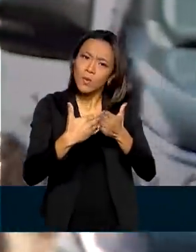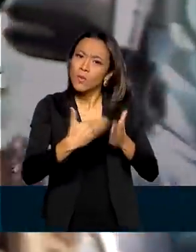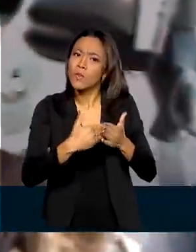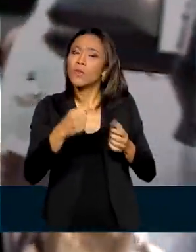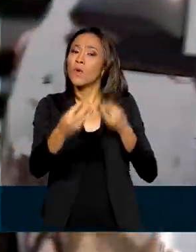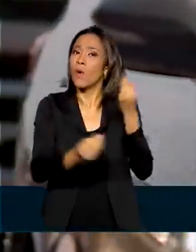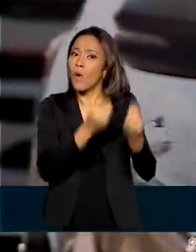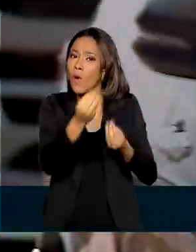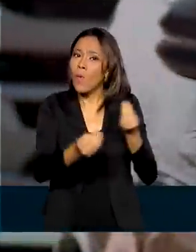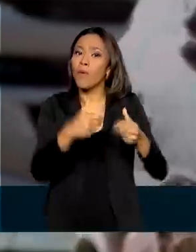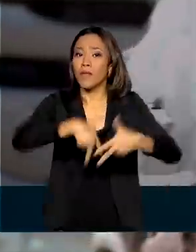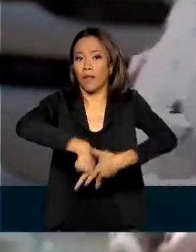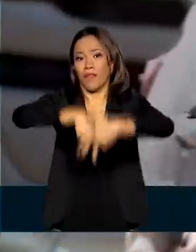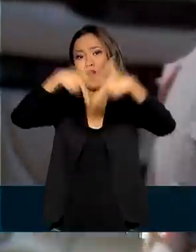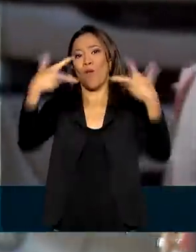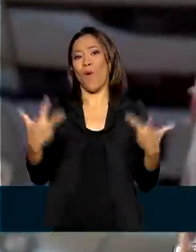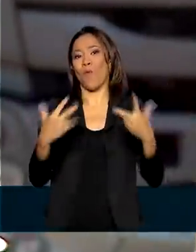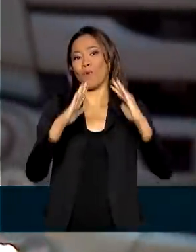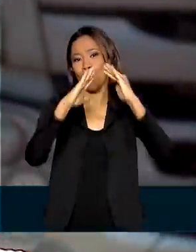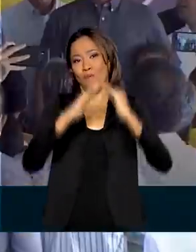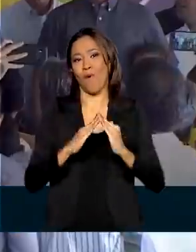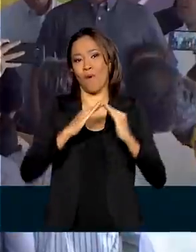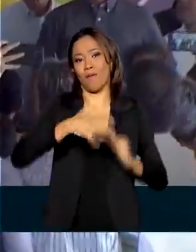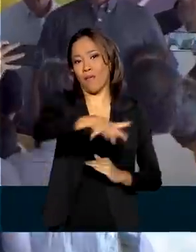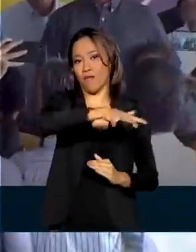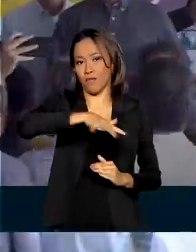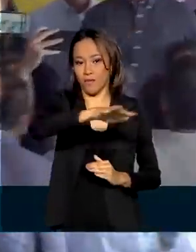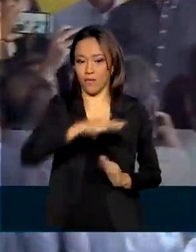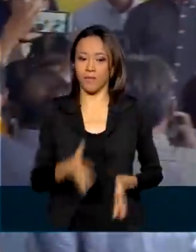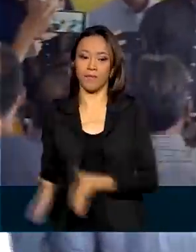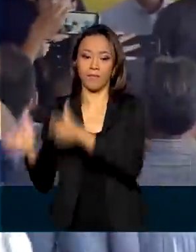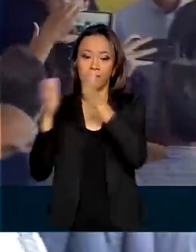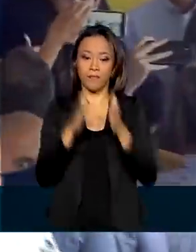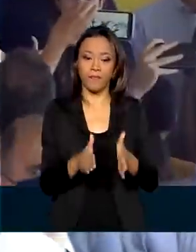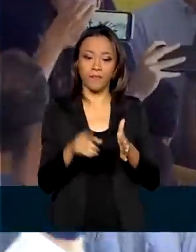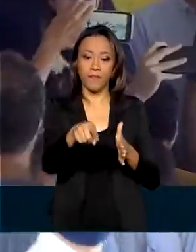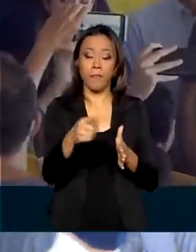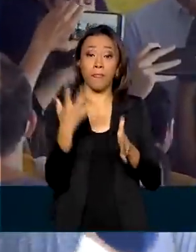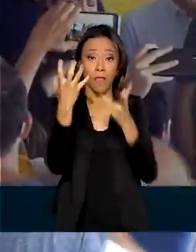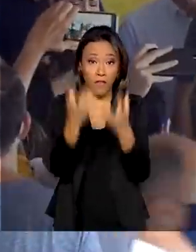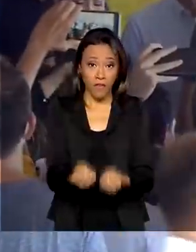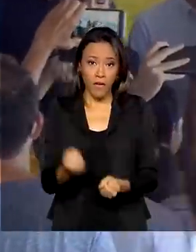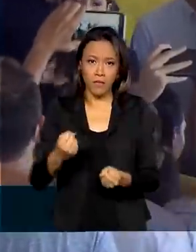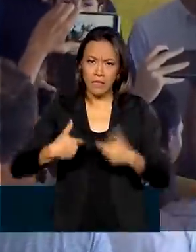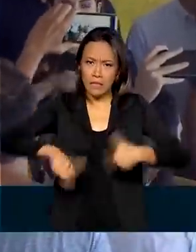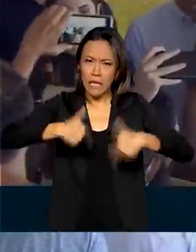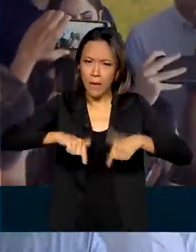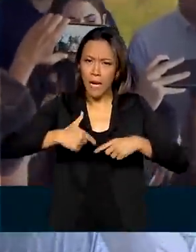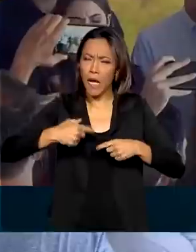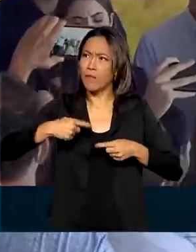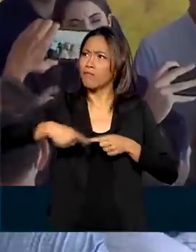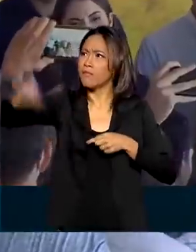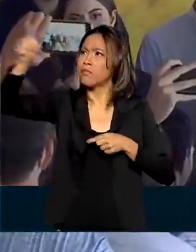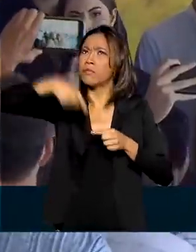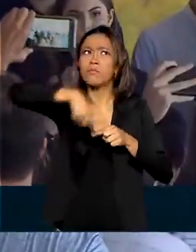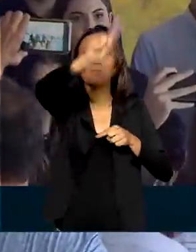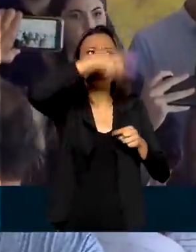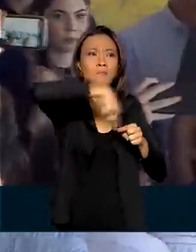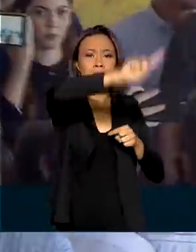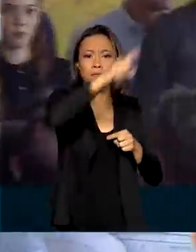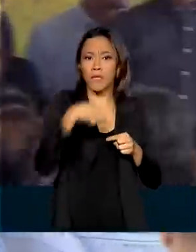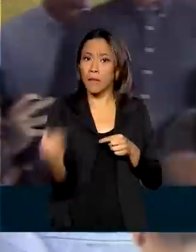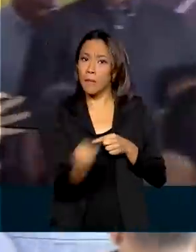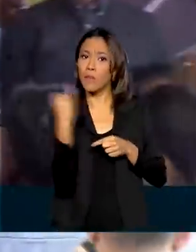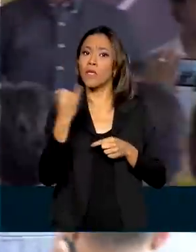remanescentes de quilombo que vivem na região. Nós vamos trabalhar uma série de rodovias que são importantes para o desenvolvimento do